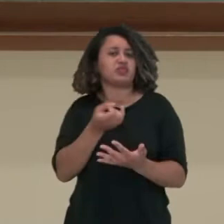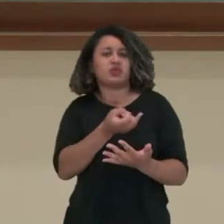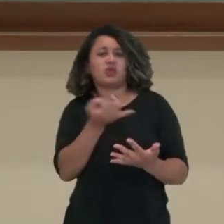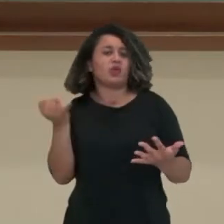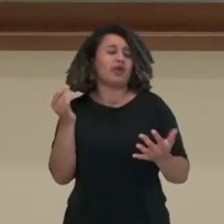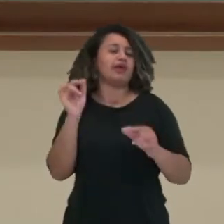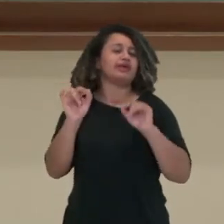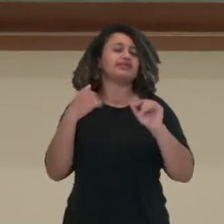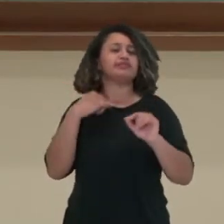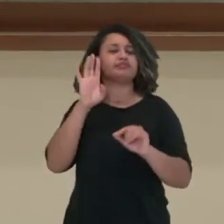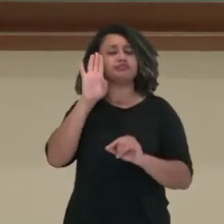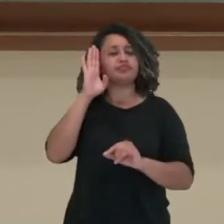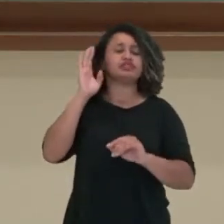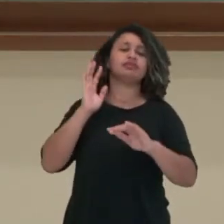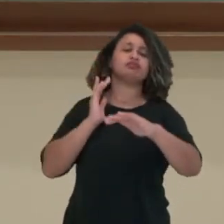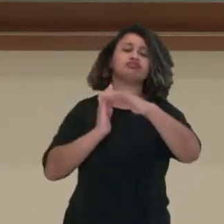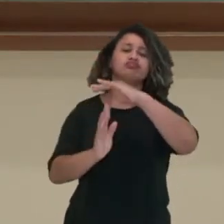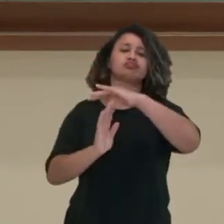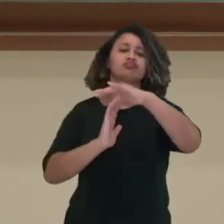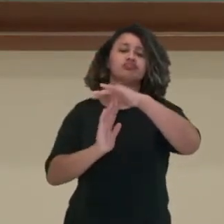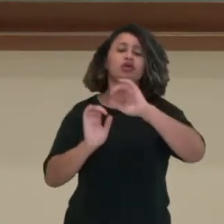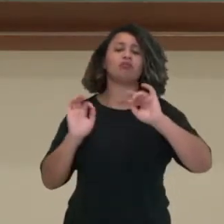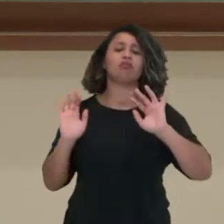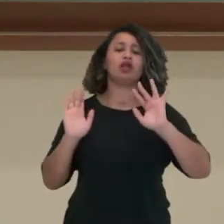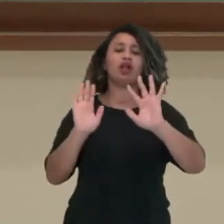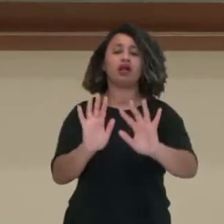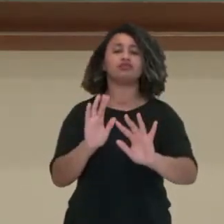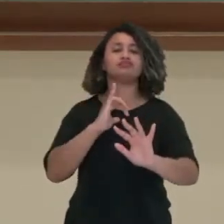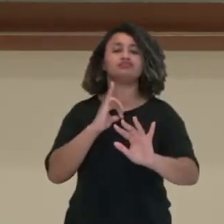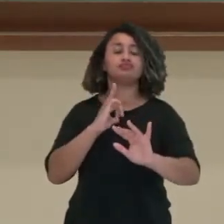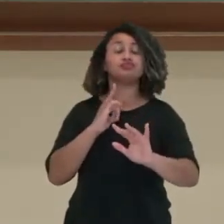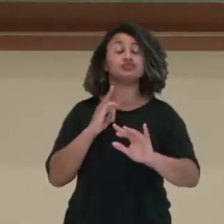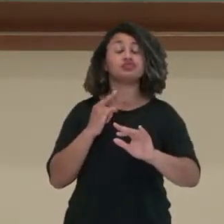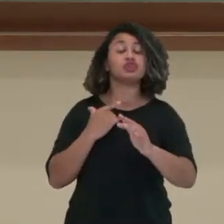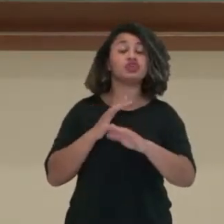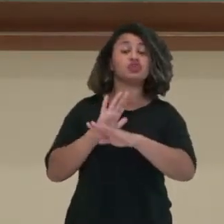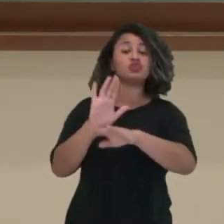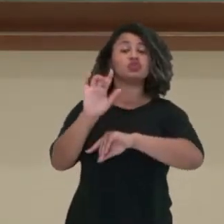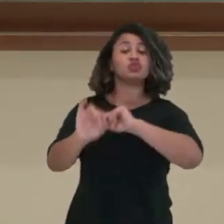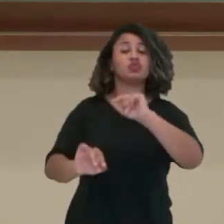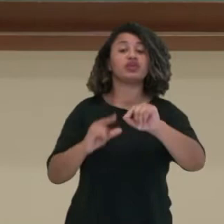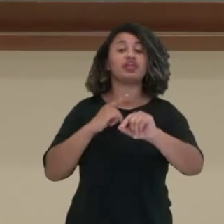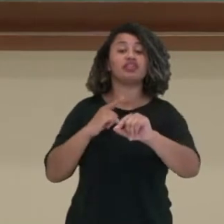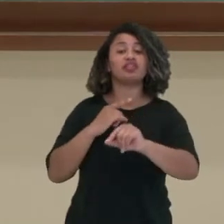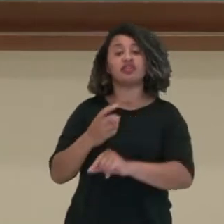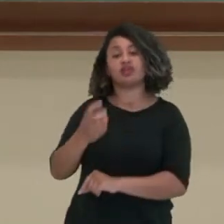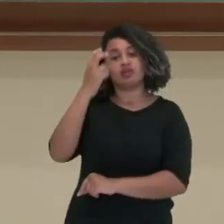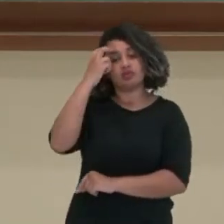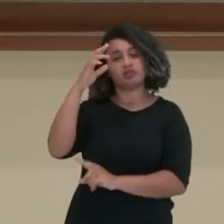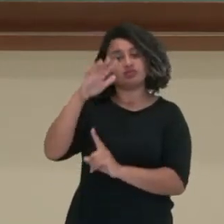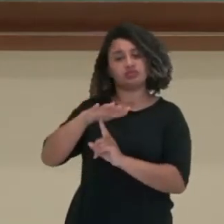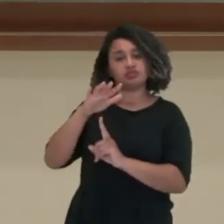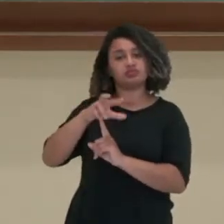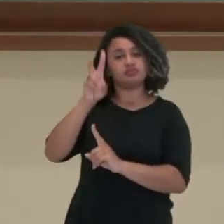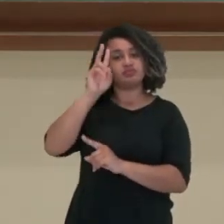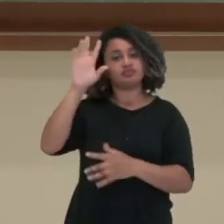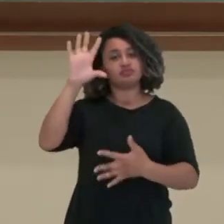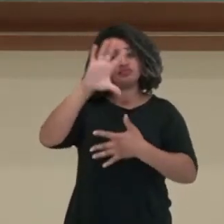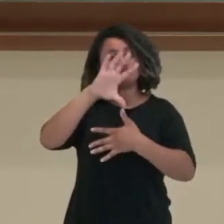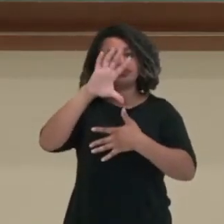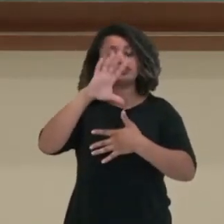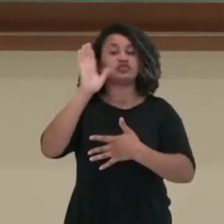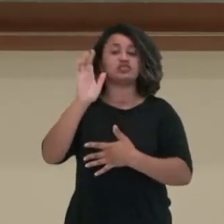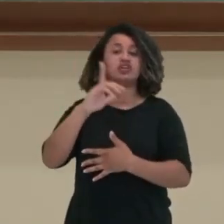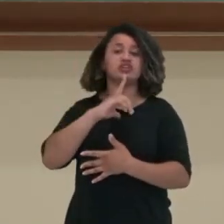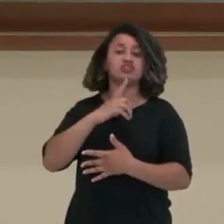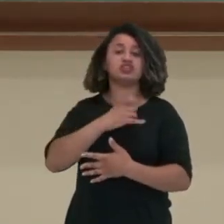grandes fluxos de imigrantes que ocorreram que ajudaram a construir a cultura paranaense? Vamos lembrar que o território da América já era ocupado por